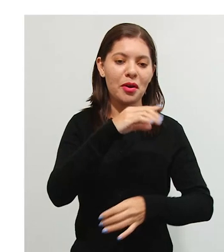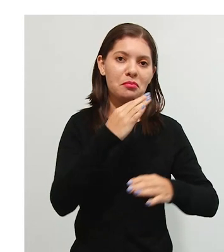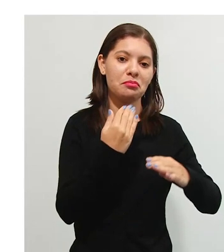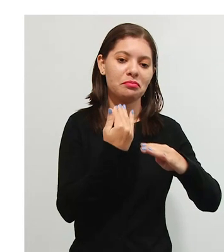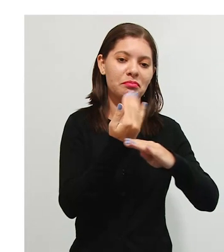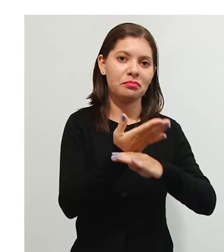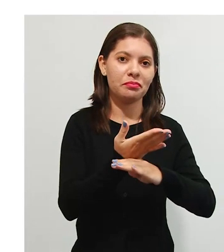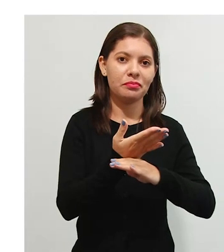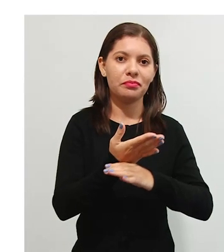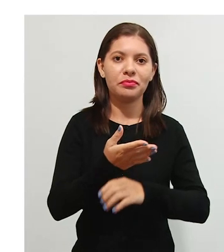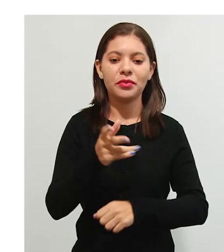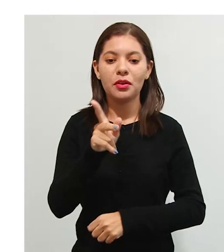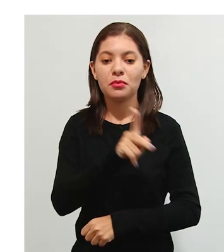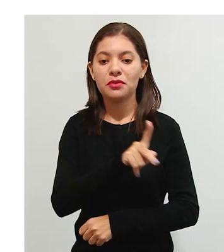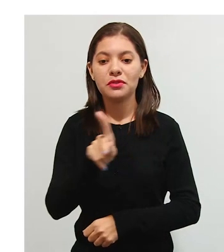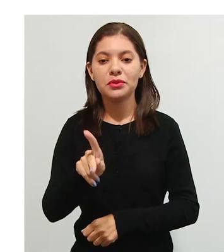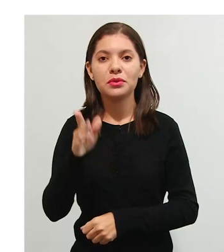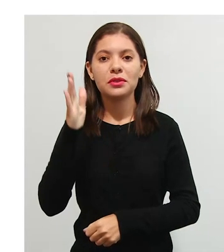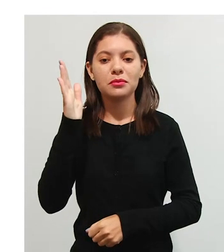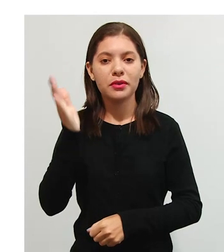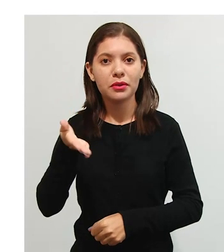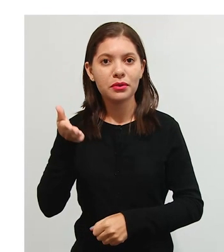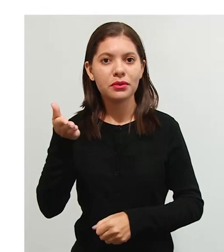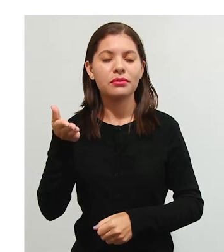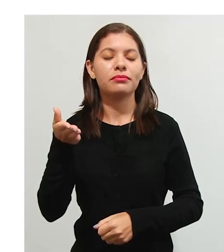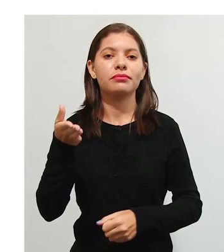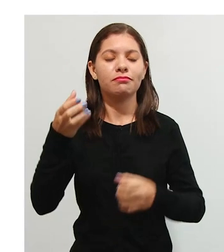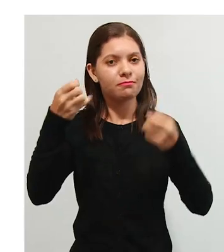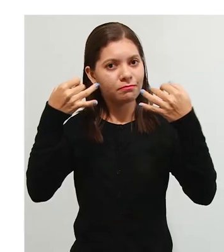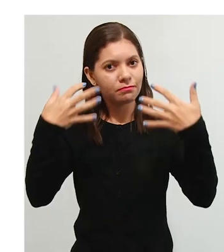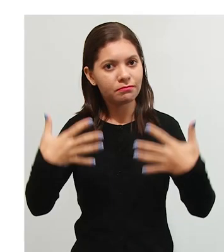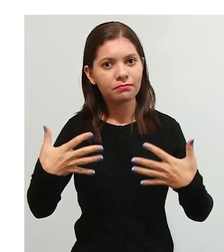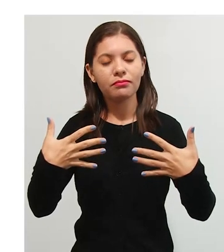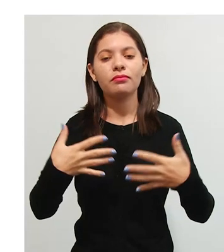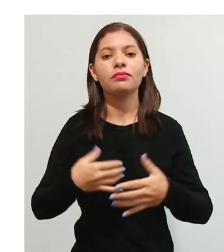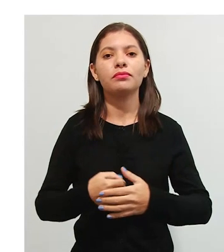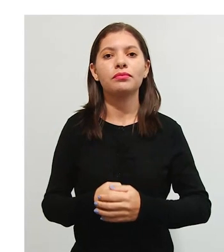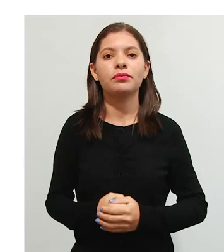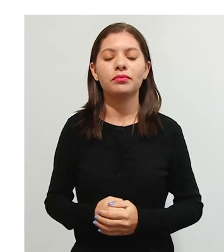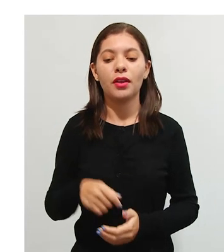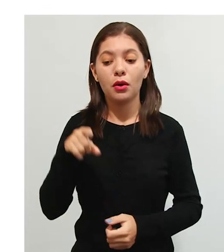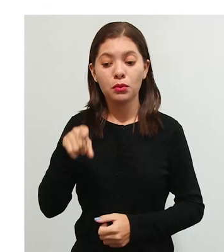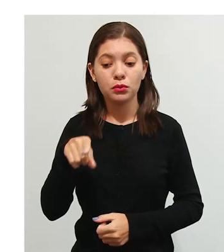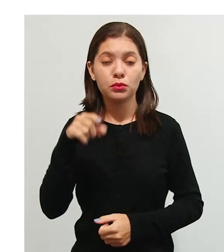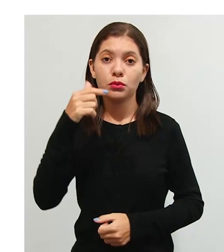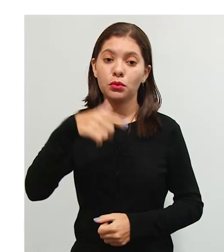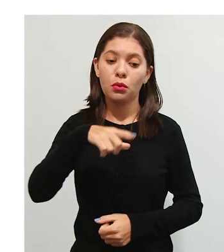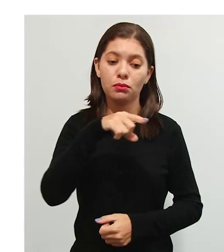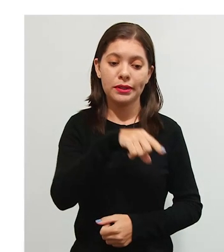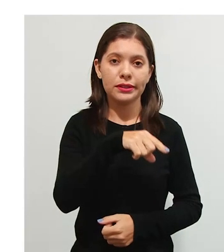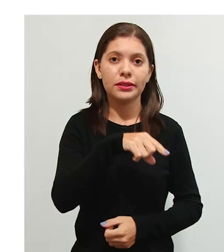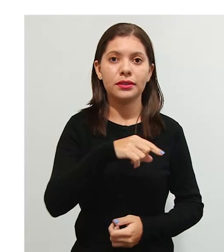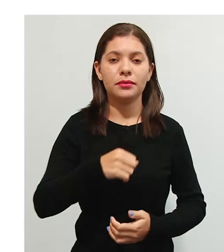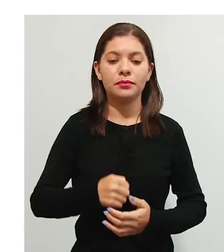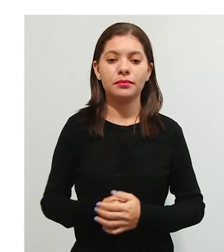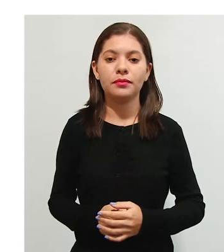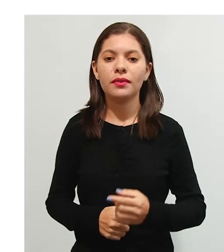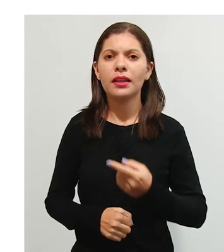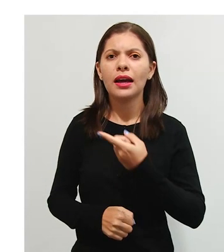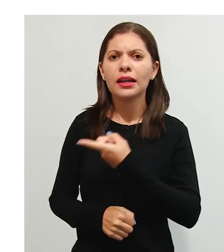então era ou um interno, inatismo, ou outro, externo, ambientalismo. Mas aqui não. Há uma interação